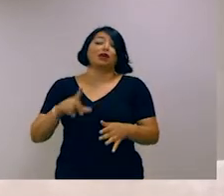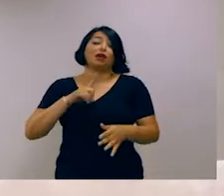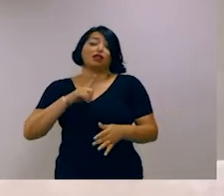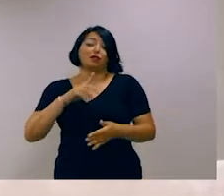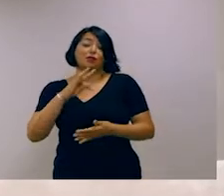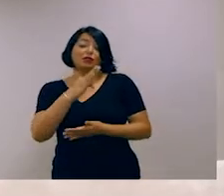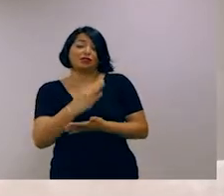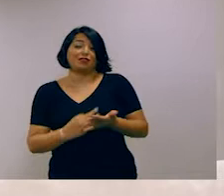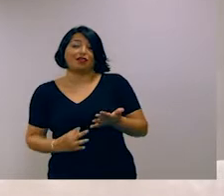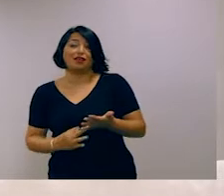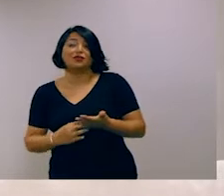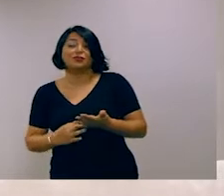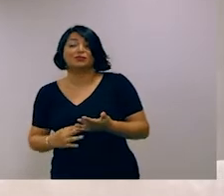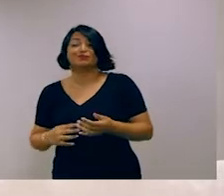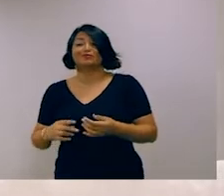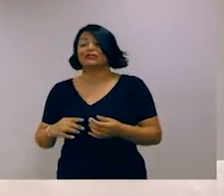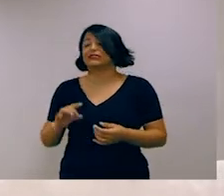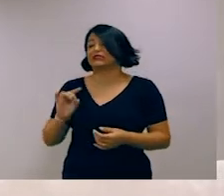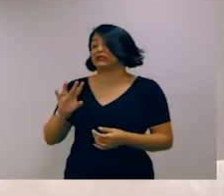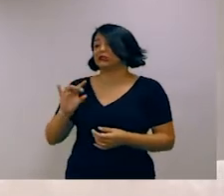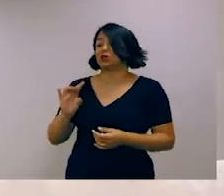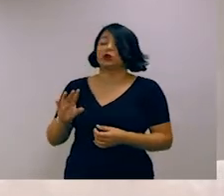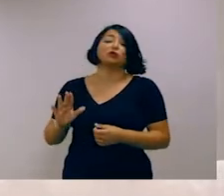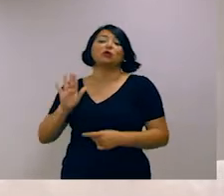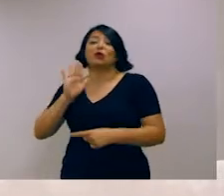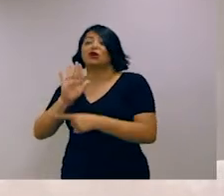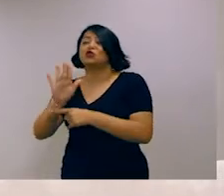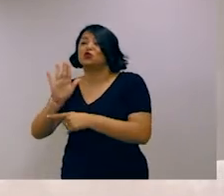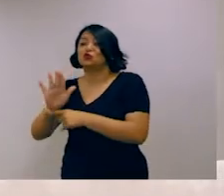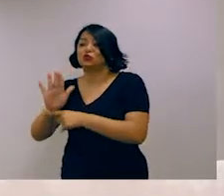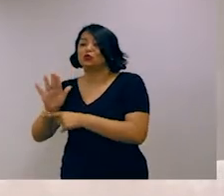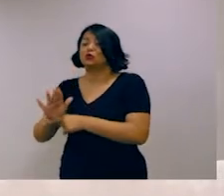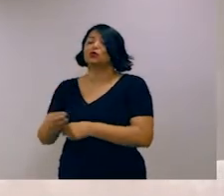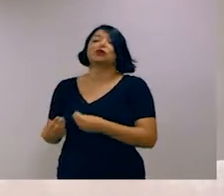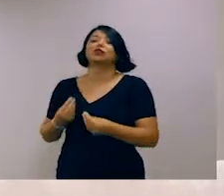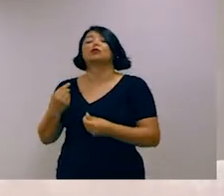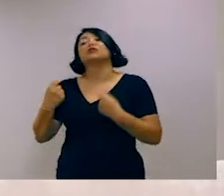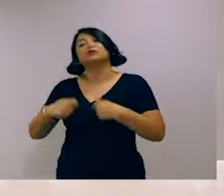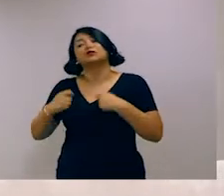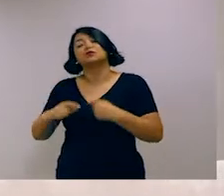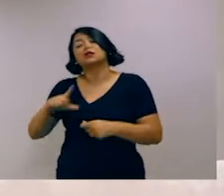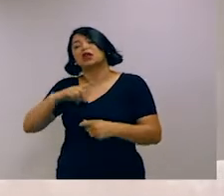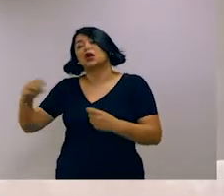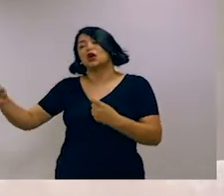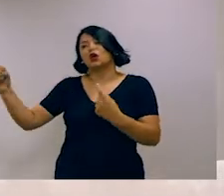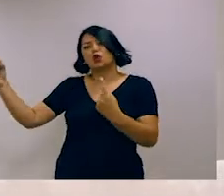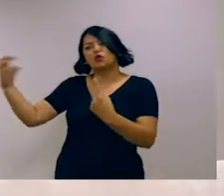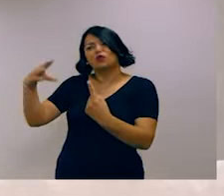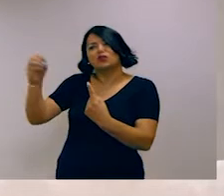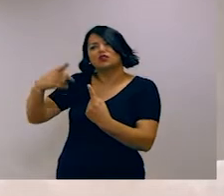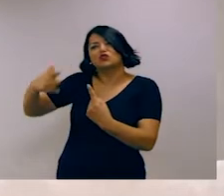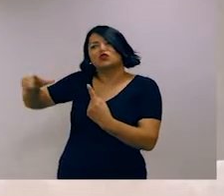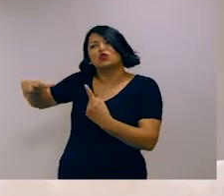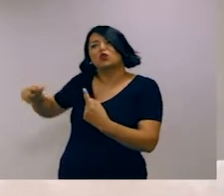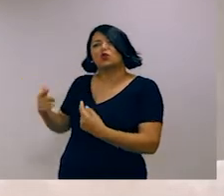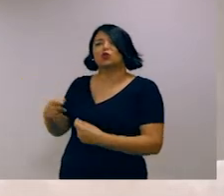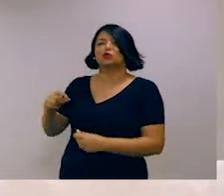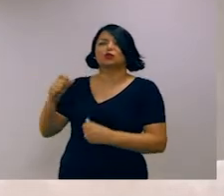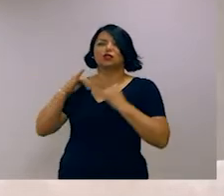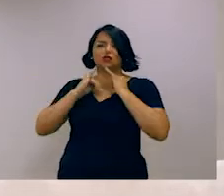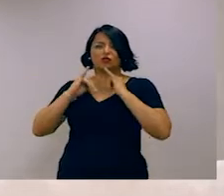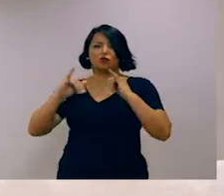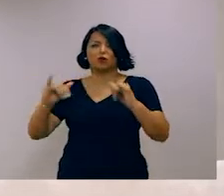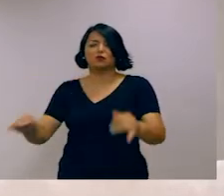Você precisa ter outras informações sobre como o mundo funciona ou sobre o domínio de conhecimento daquela área para poder entender aquele texto.